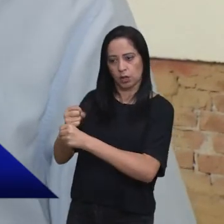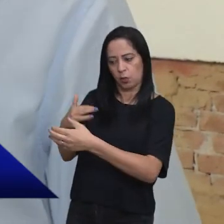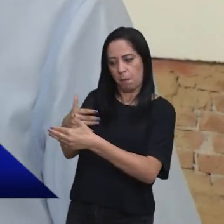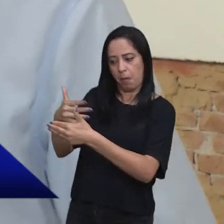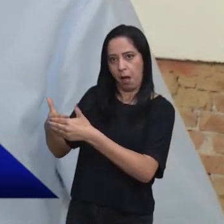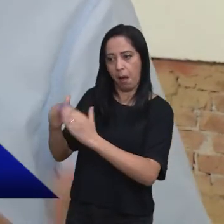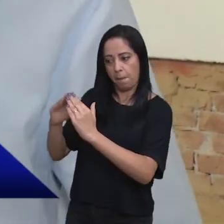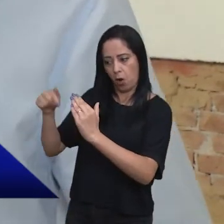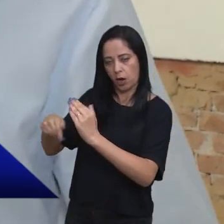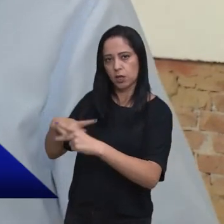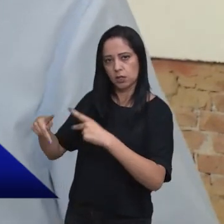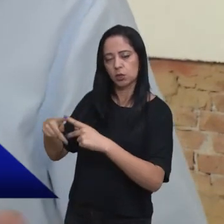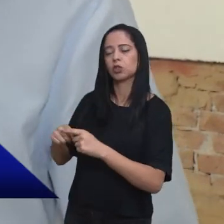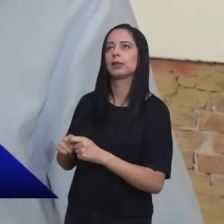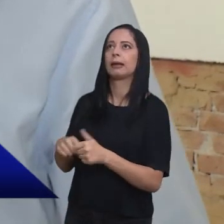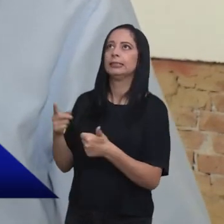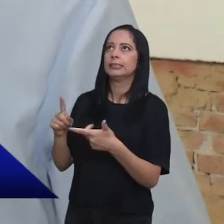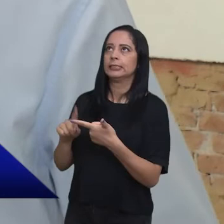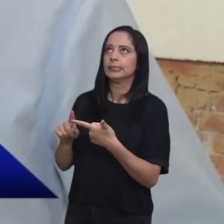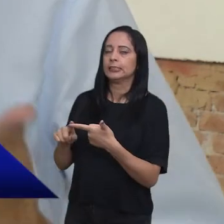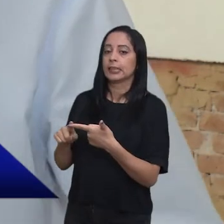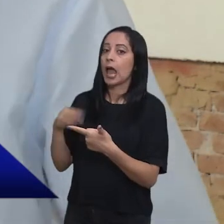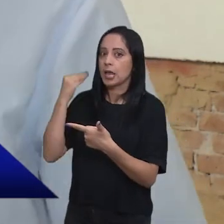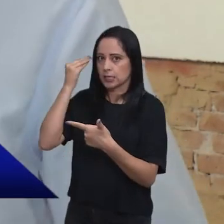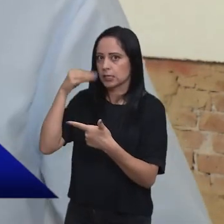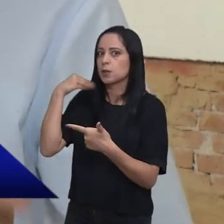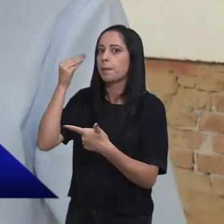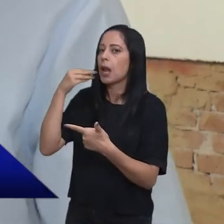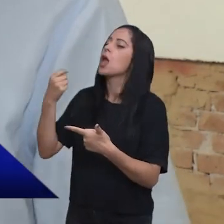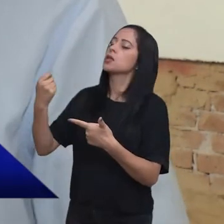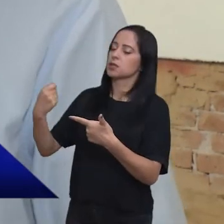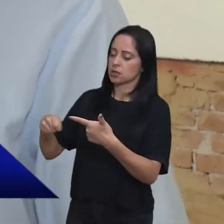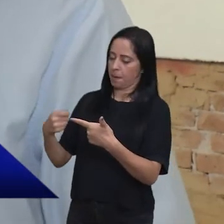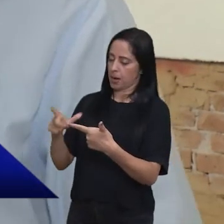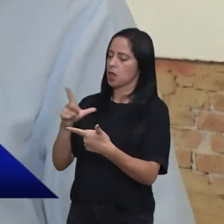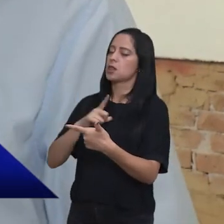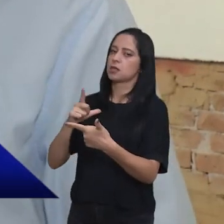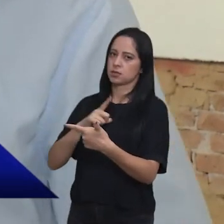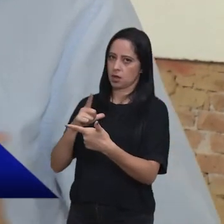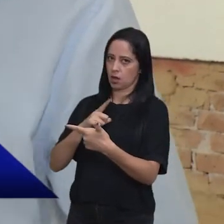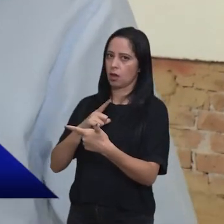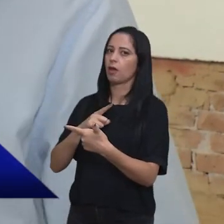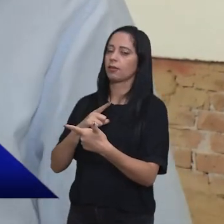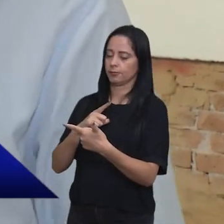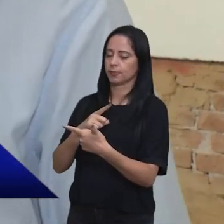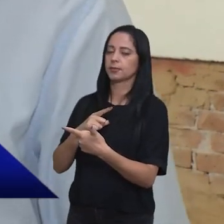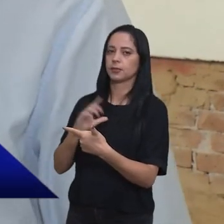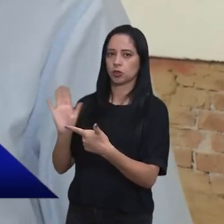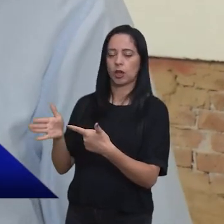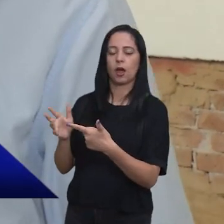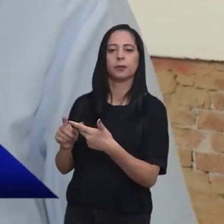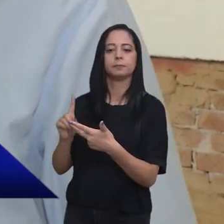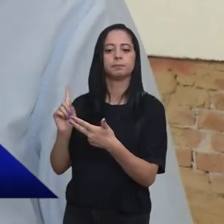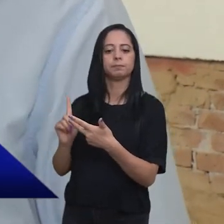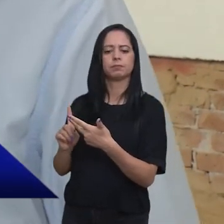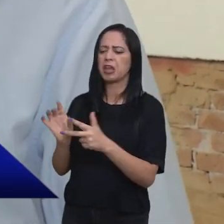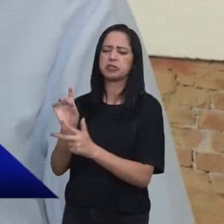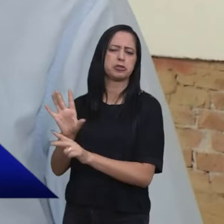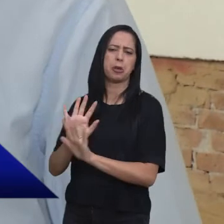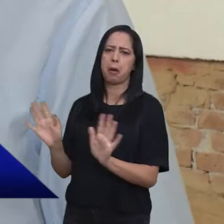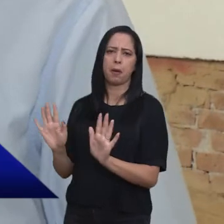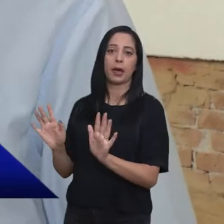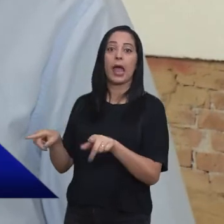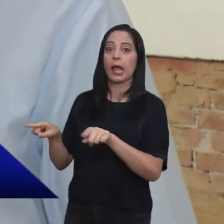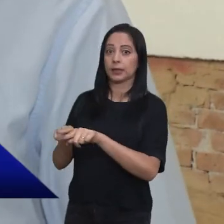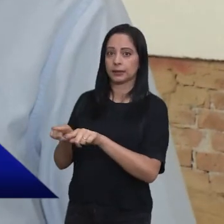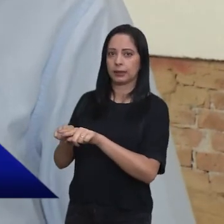anos. Ele tem que ter uma experiência na área, né, porque se ele pretende realizar uma proposta artística, ele tem que ter essa experiência. É isso.